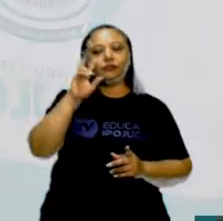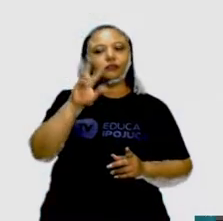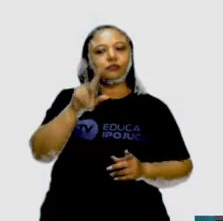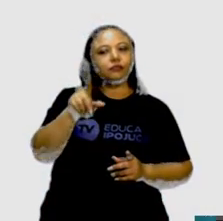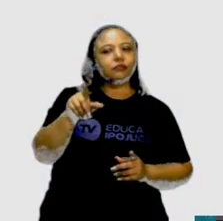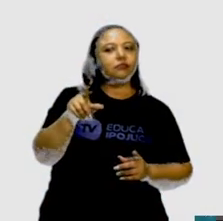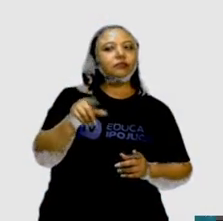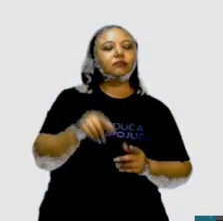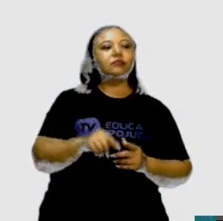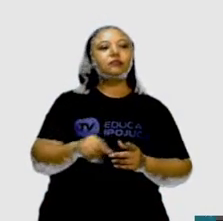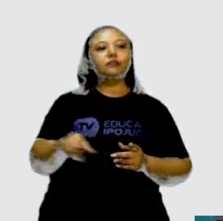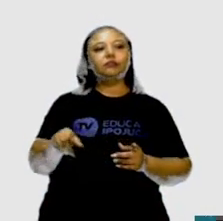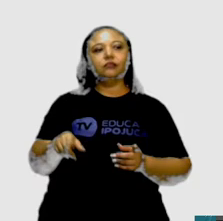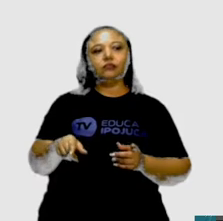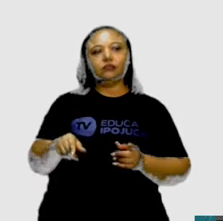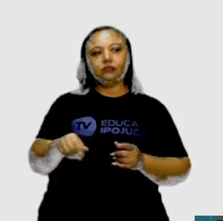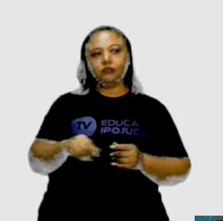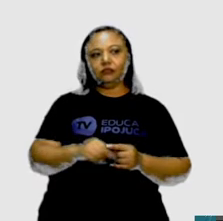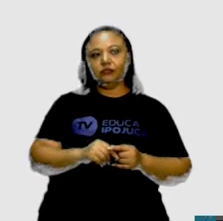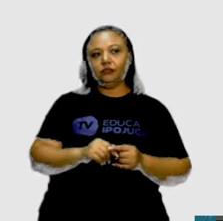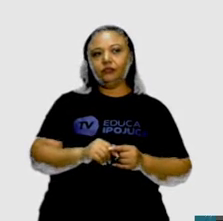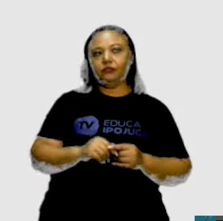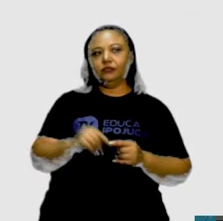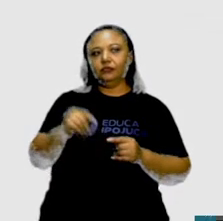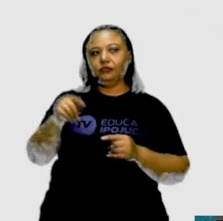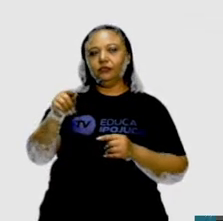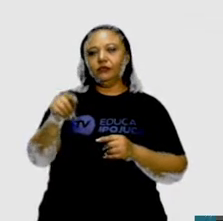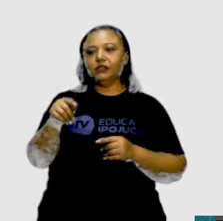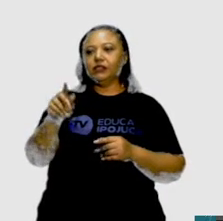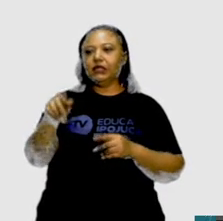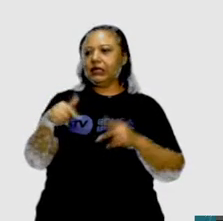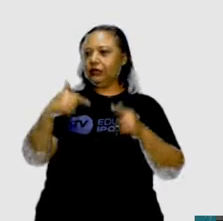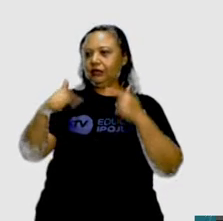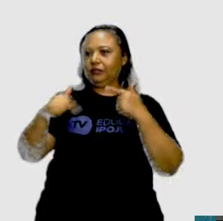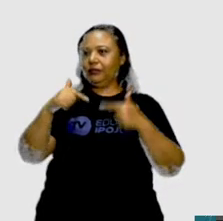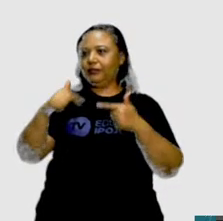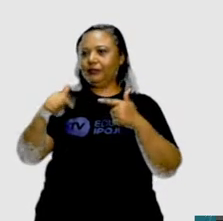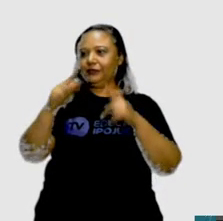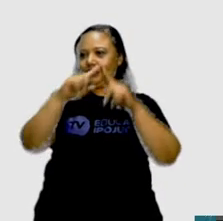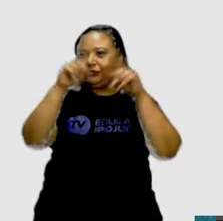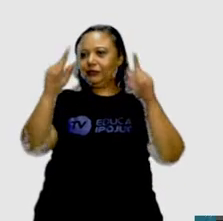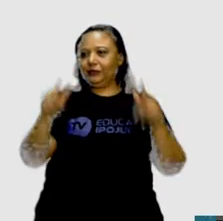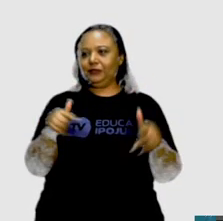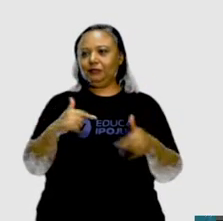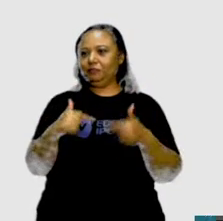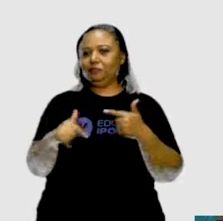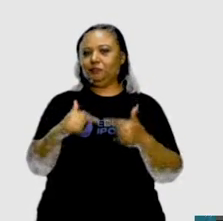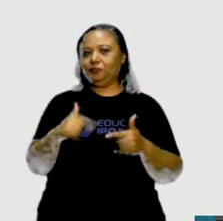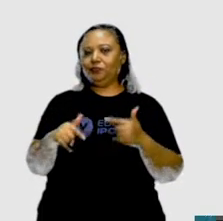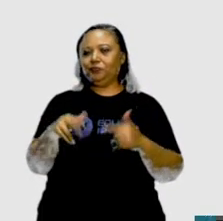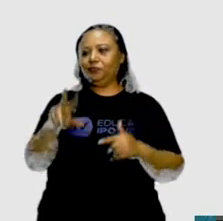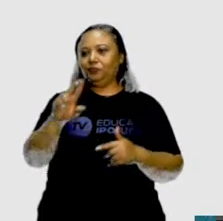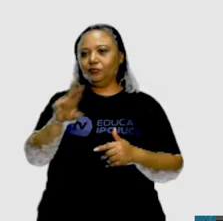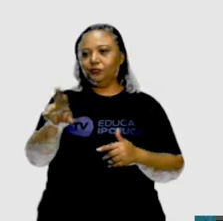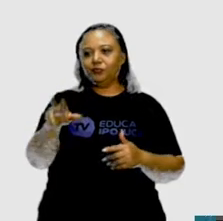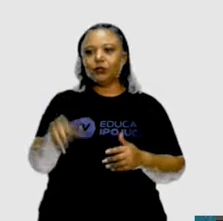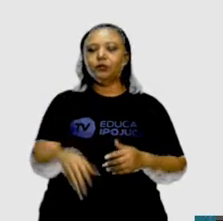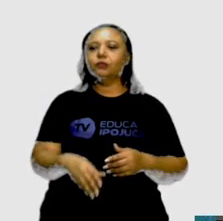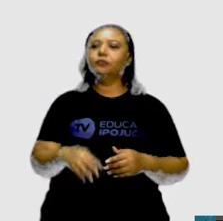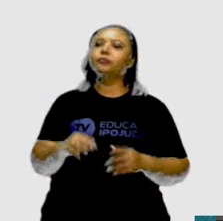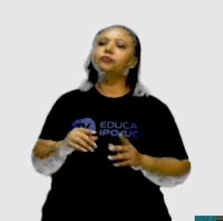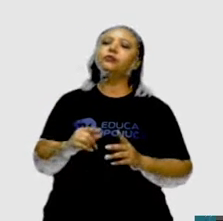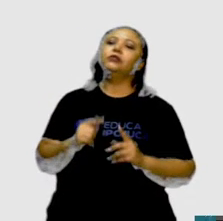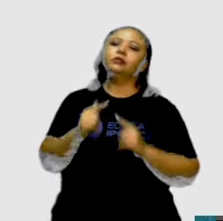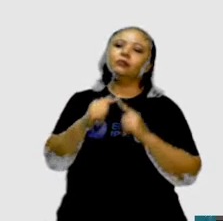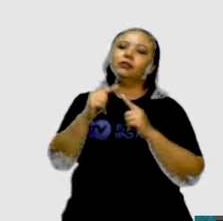Nesse próximo quadro aqui, chamado Operários, o a gente consegue perceber? Várias pessoas simbolizando